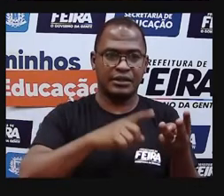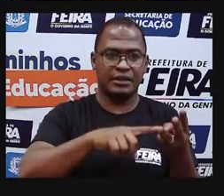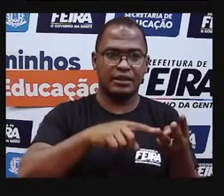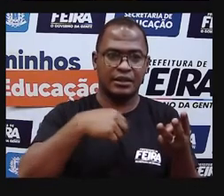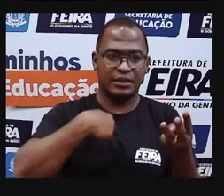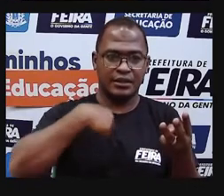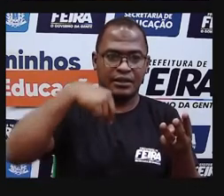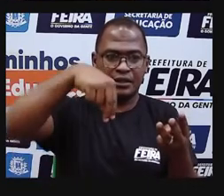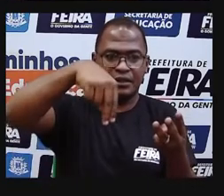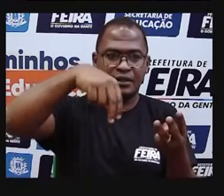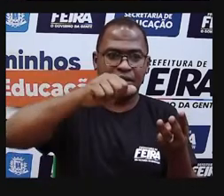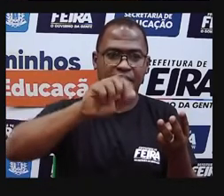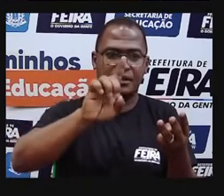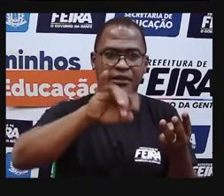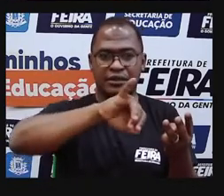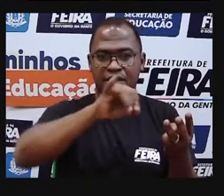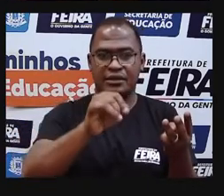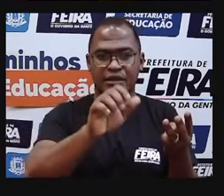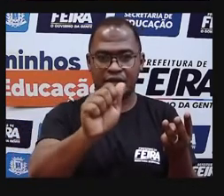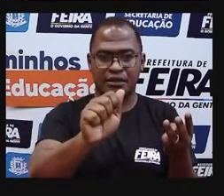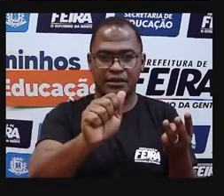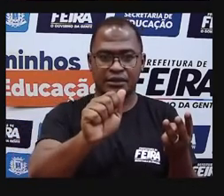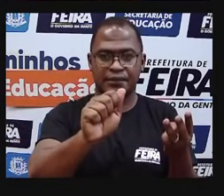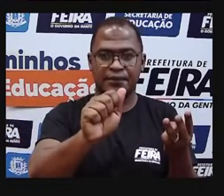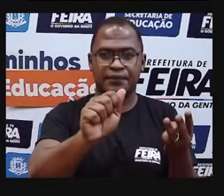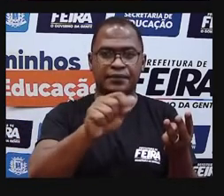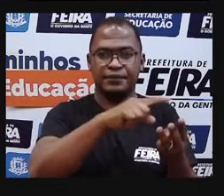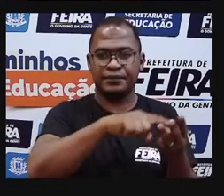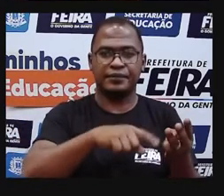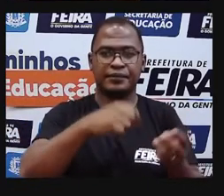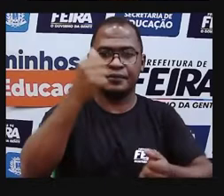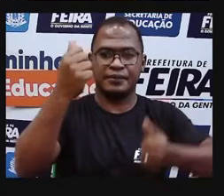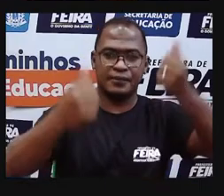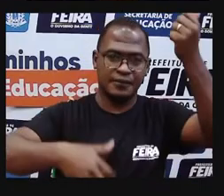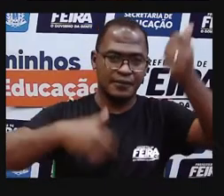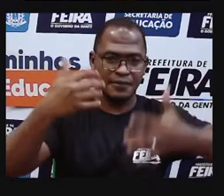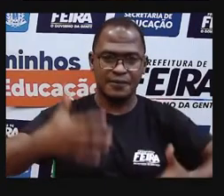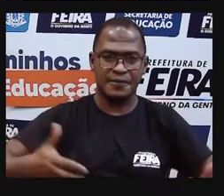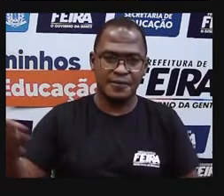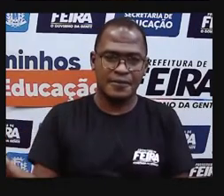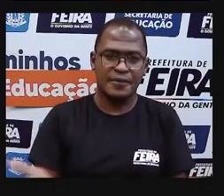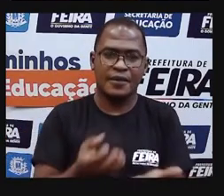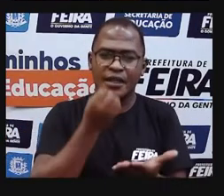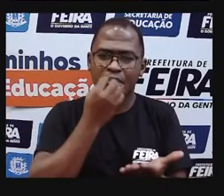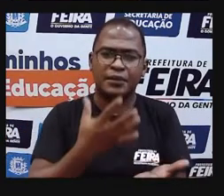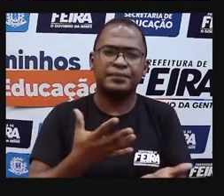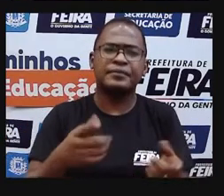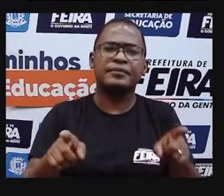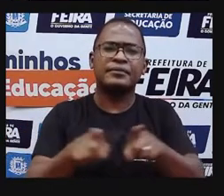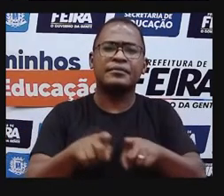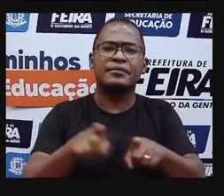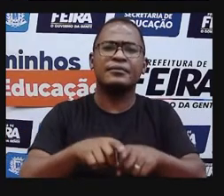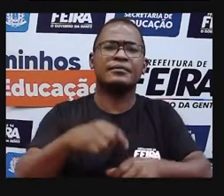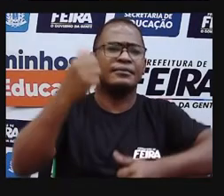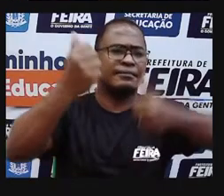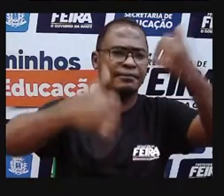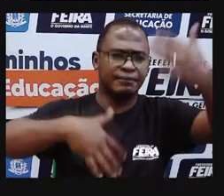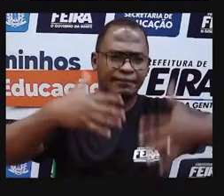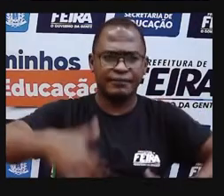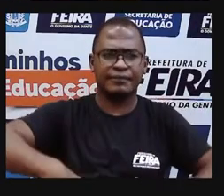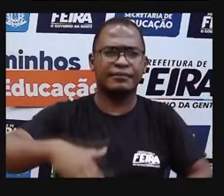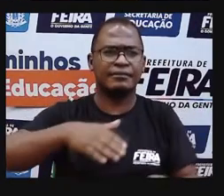começar, eu vou trazer uma mensagem para vocês. Como sempre, é importante a gente transmitir essas